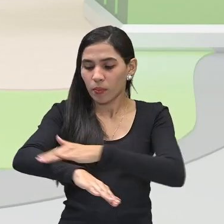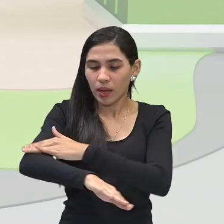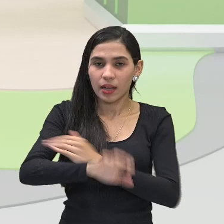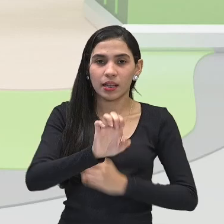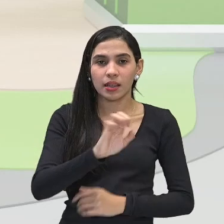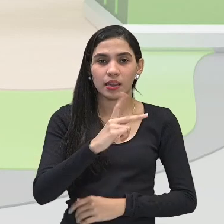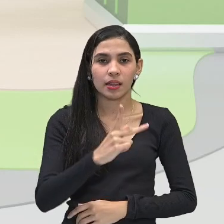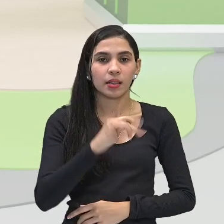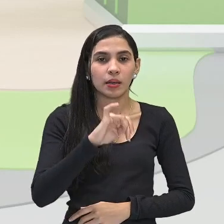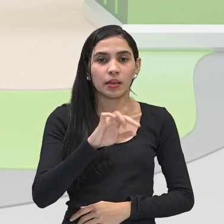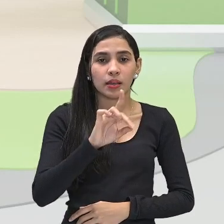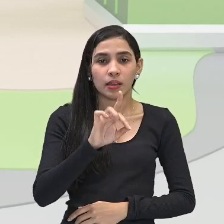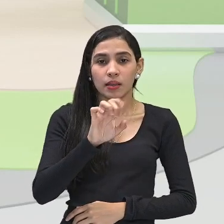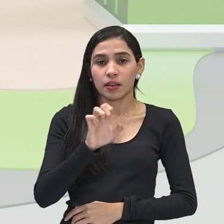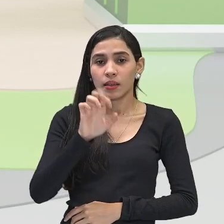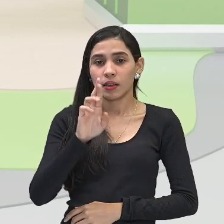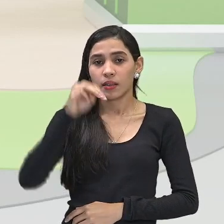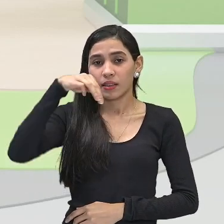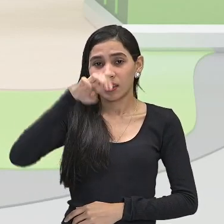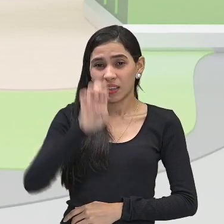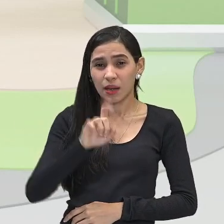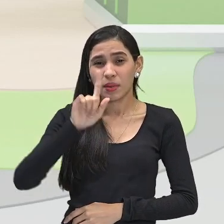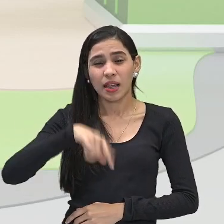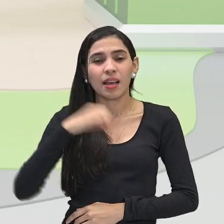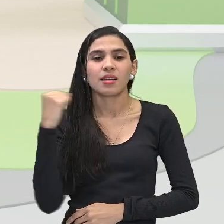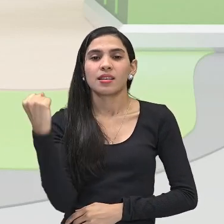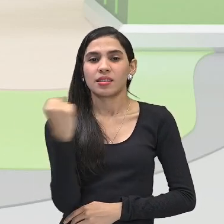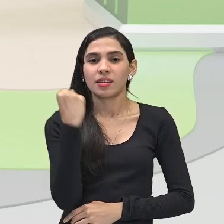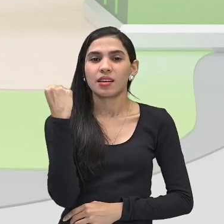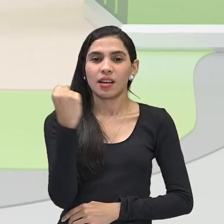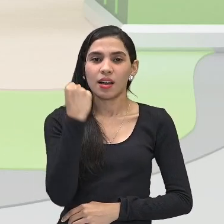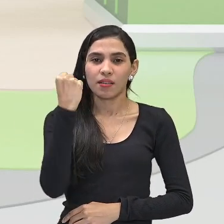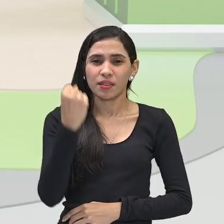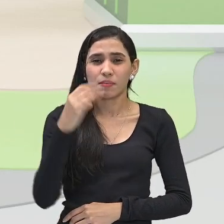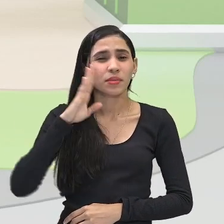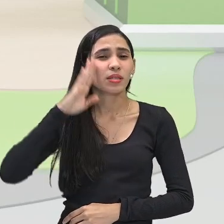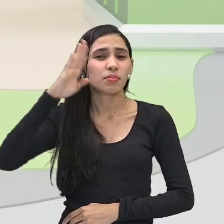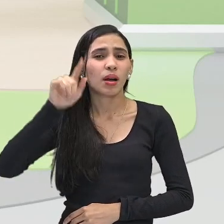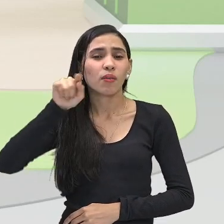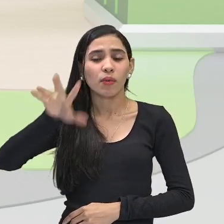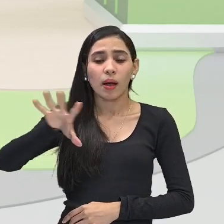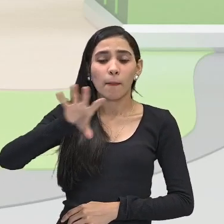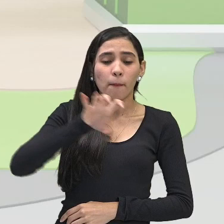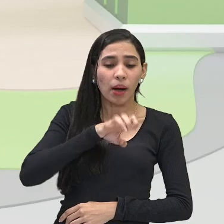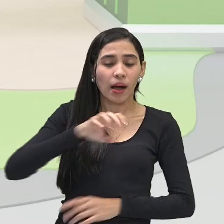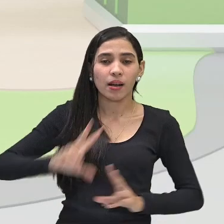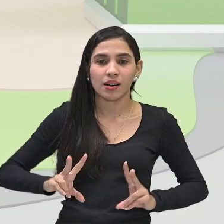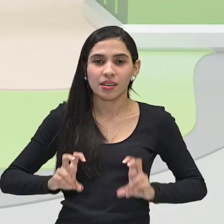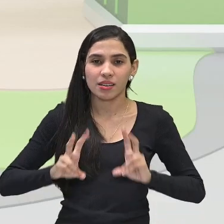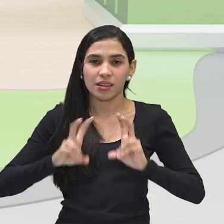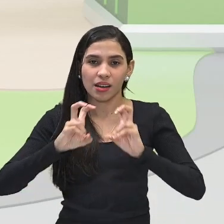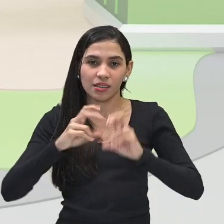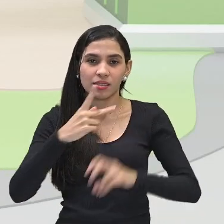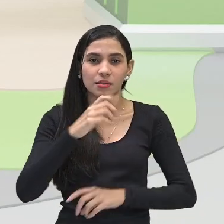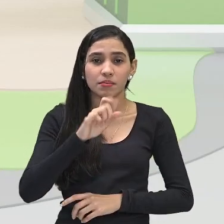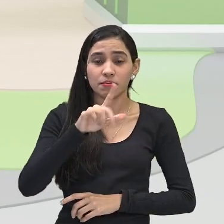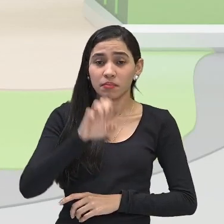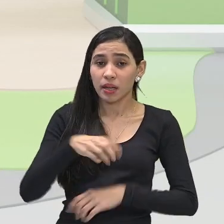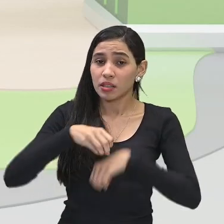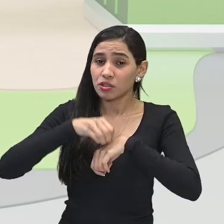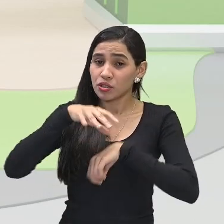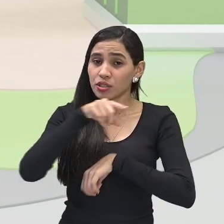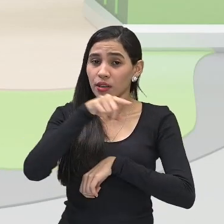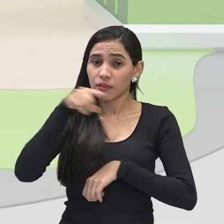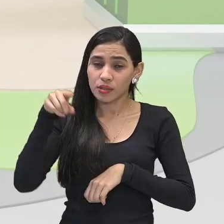graves, né? Os riscos de câncer de pele. Então, fica aí a recomendação de